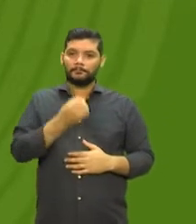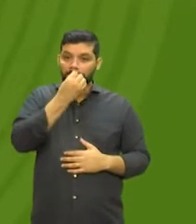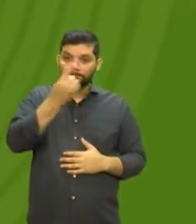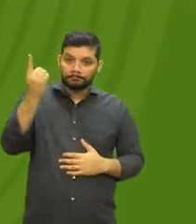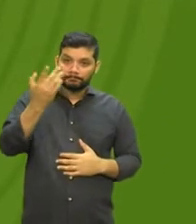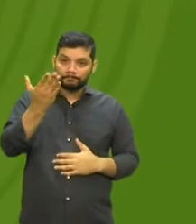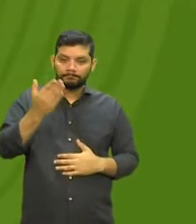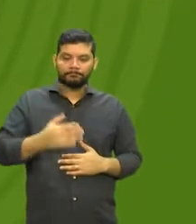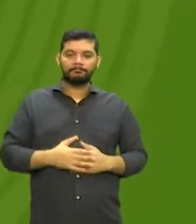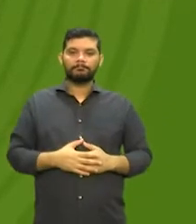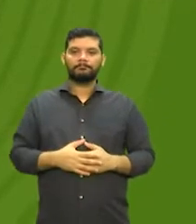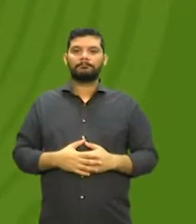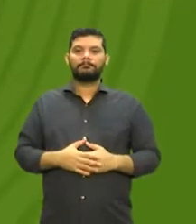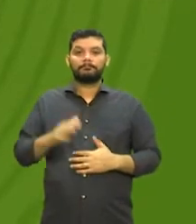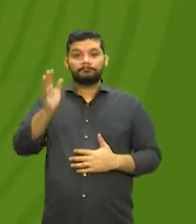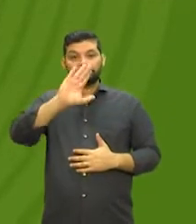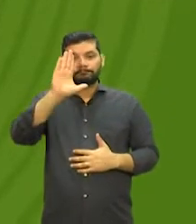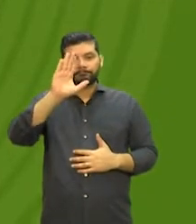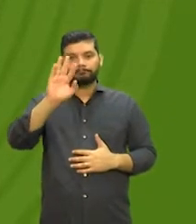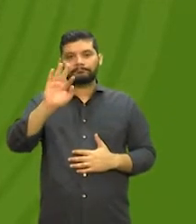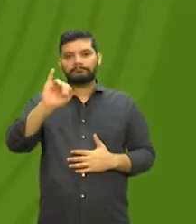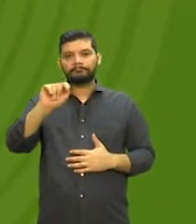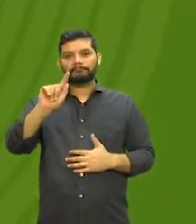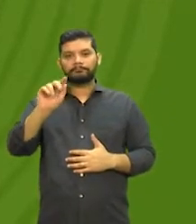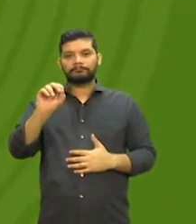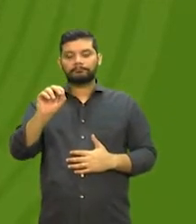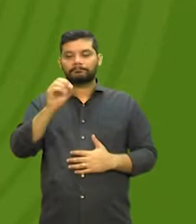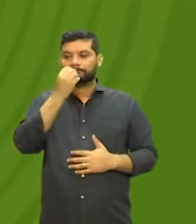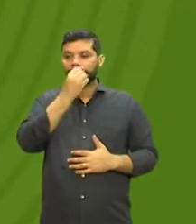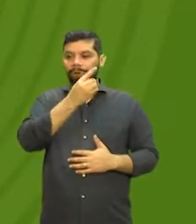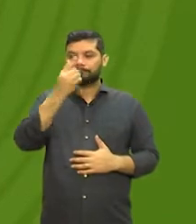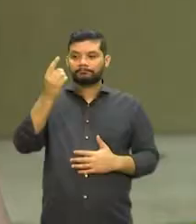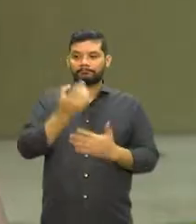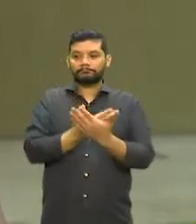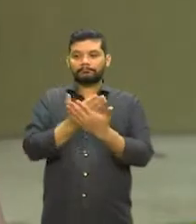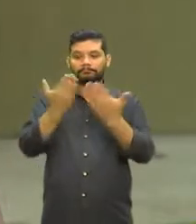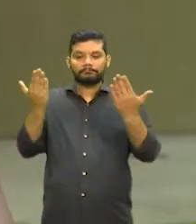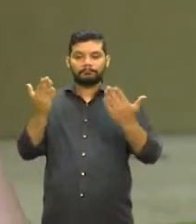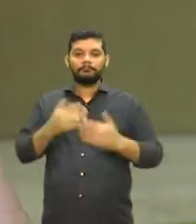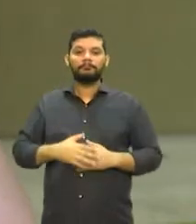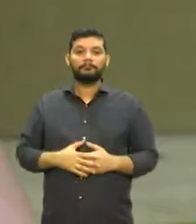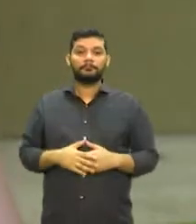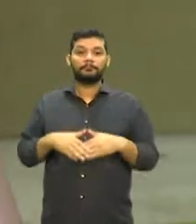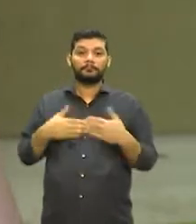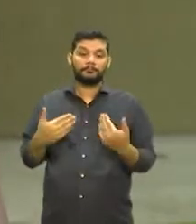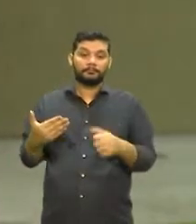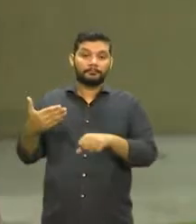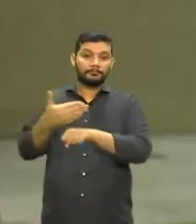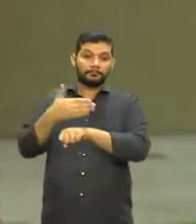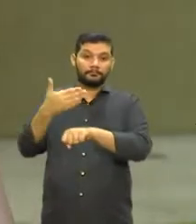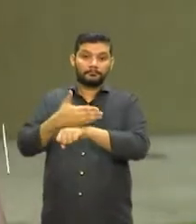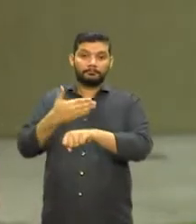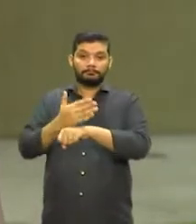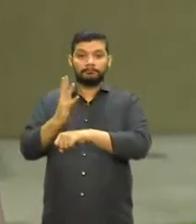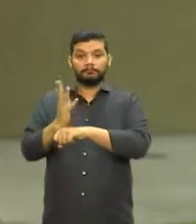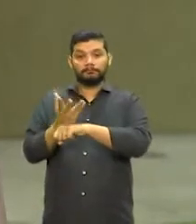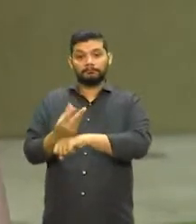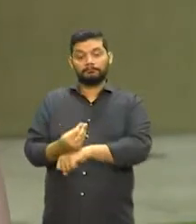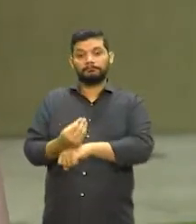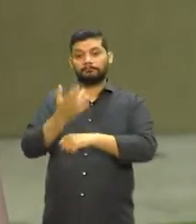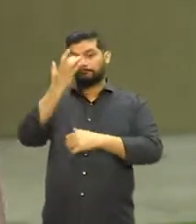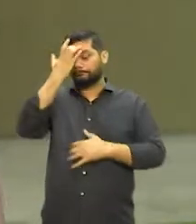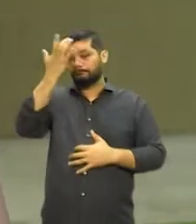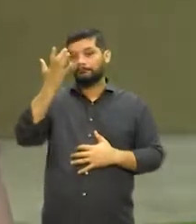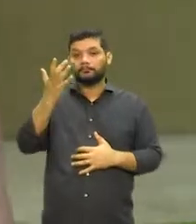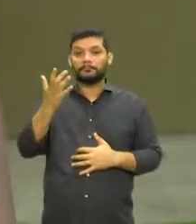Olá, Tiago. Muito bom dia para você e para todos. Olha só, para participar do evento é muito fácil. Tudo será